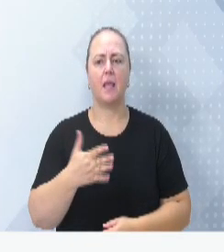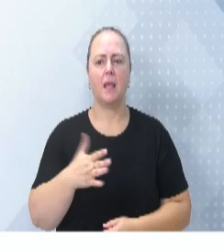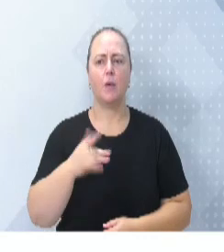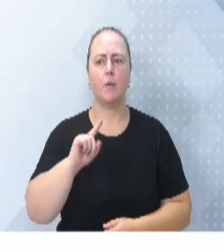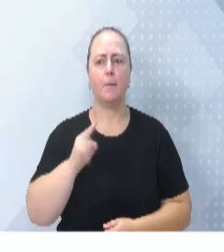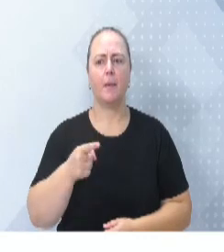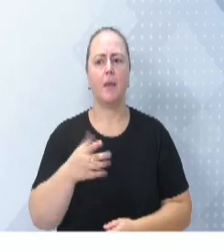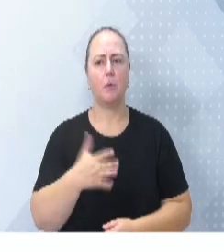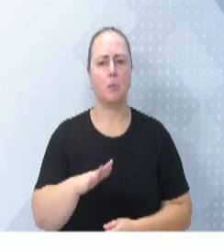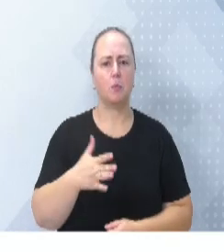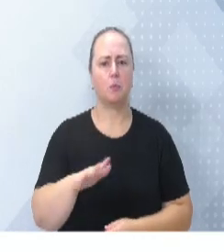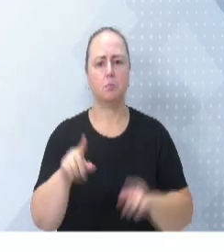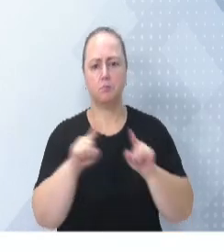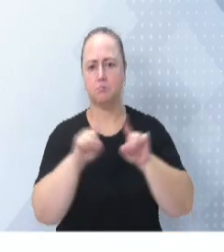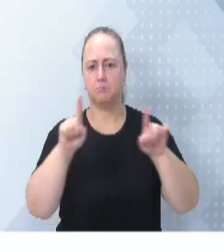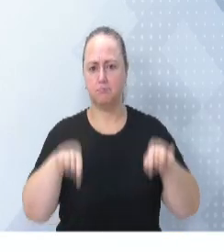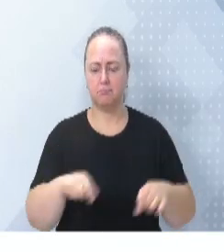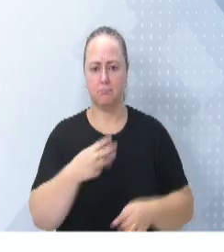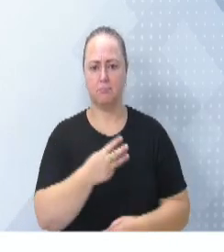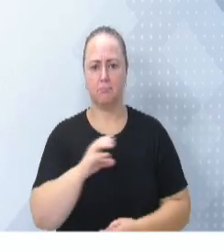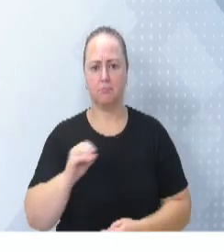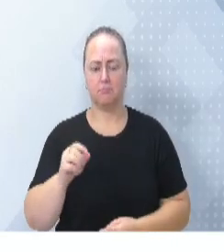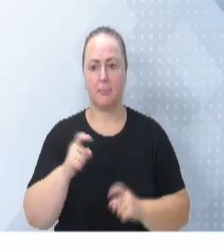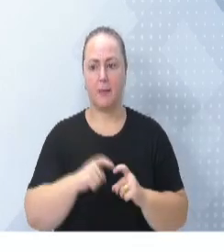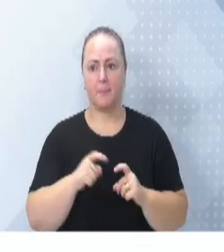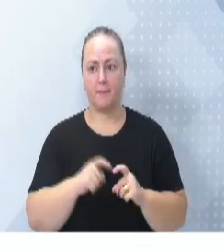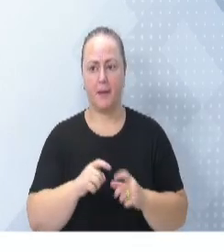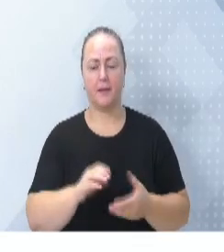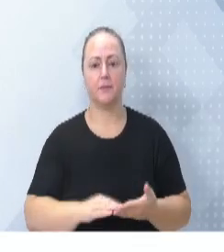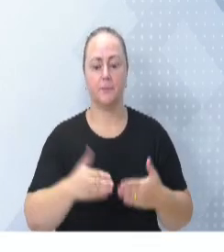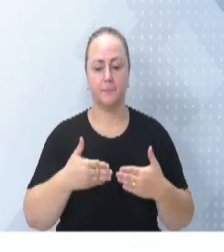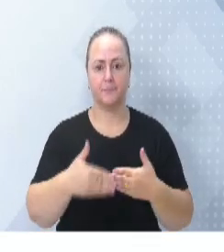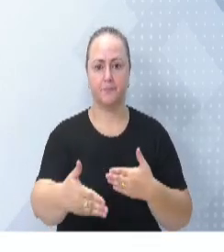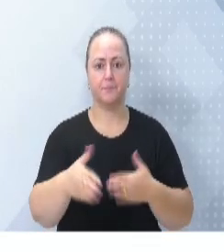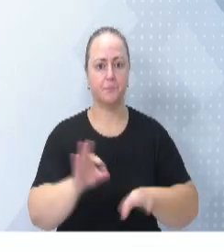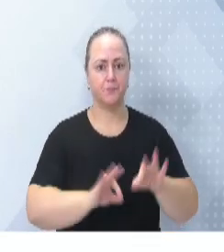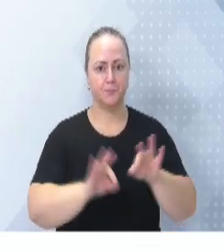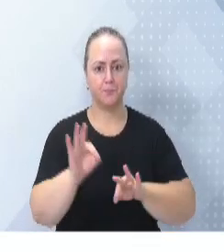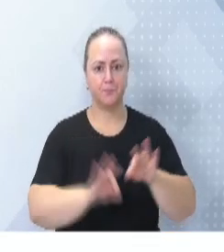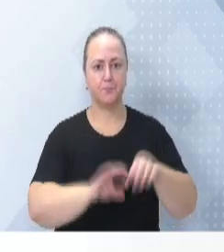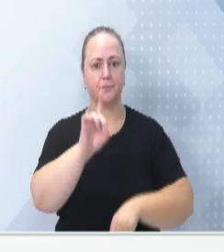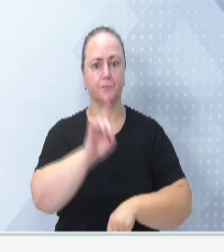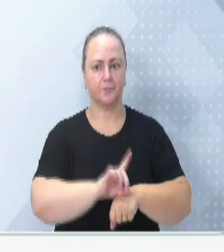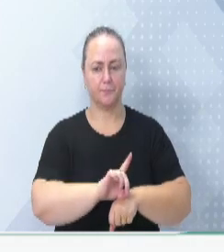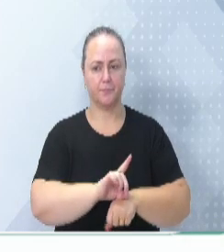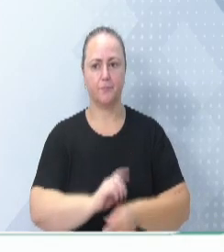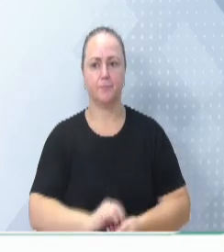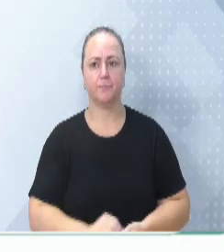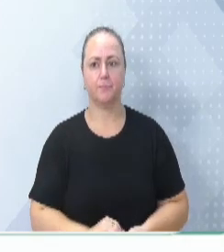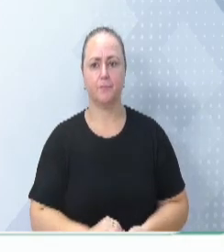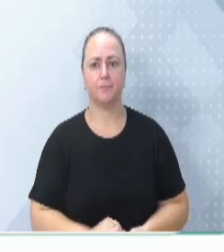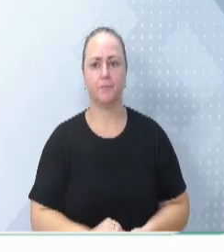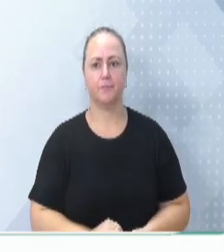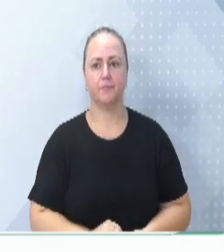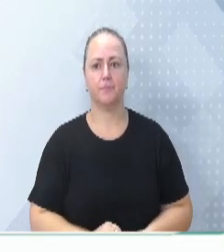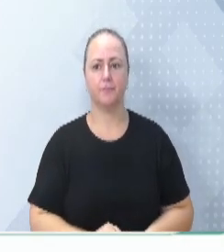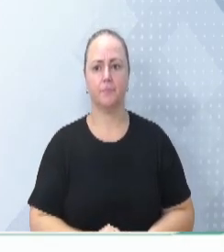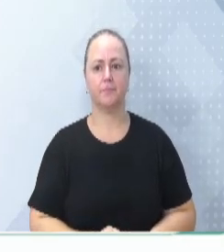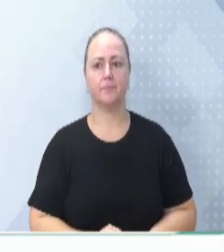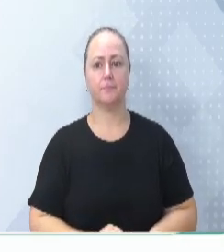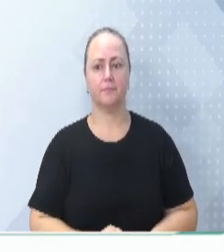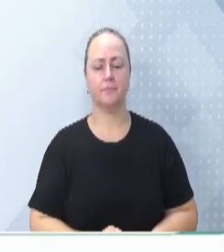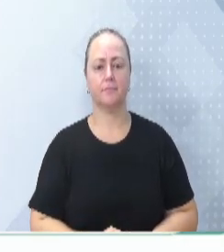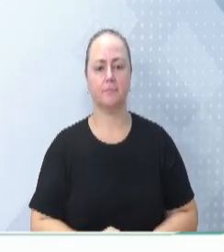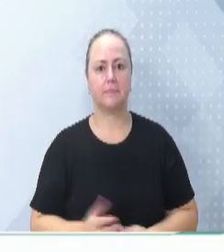médicos. E agora, rapidamente, vamos falar sobre o plano diretor. Pois não, presidente. Ok. Nós